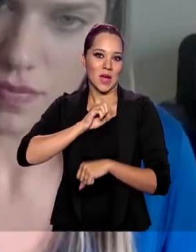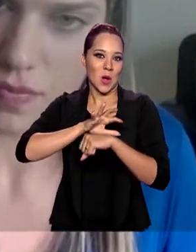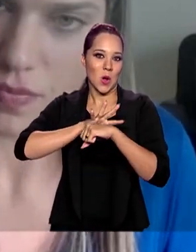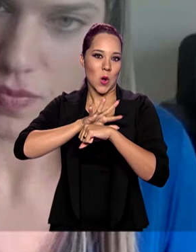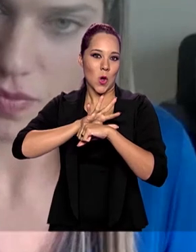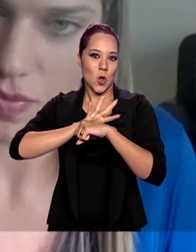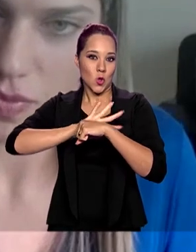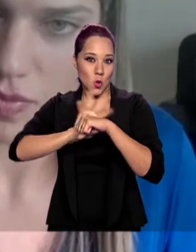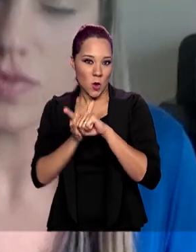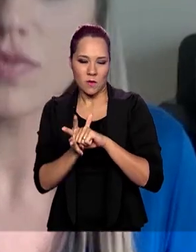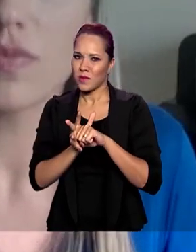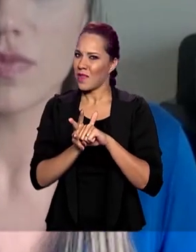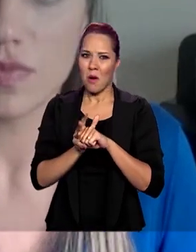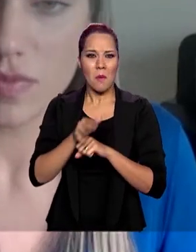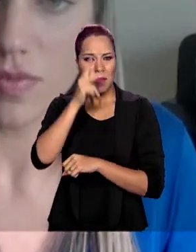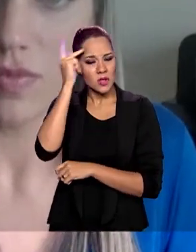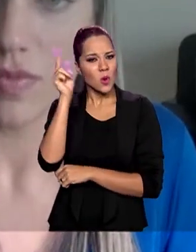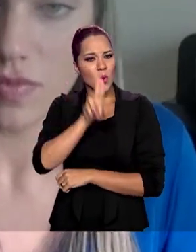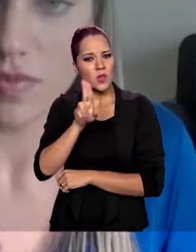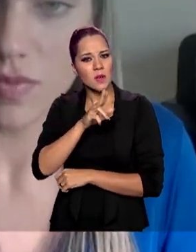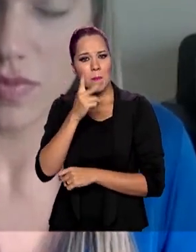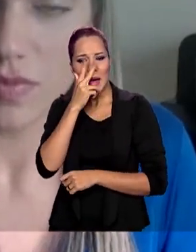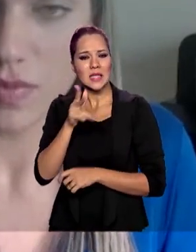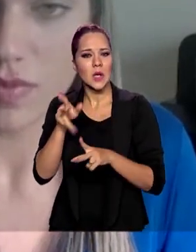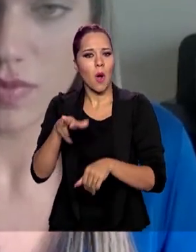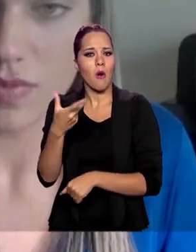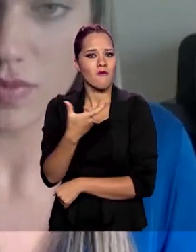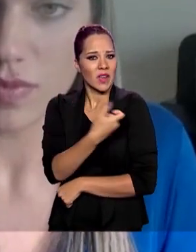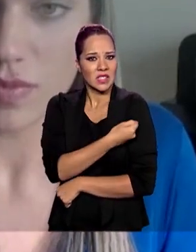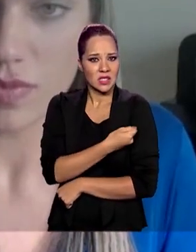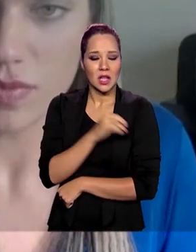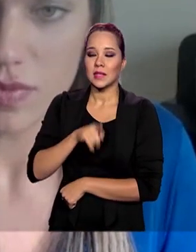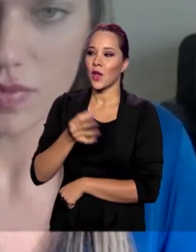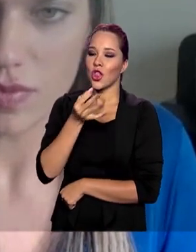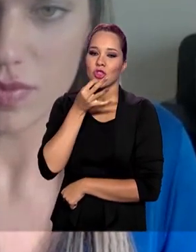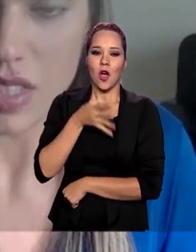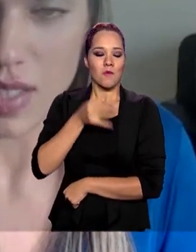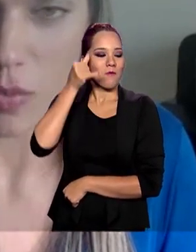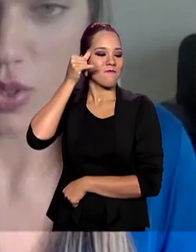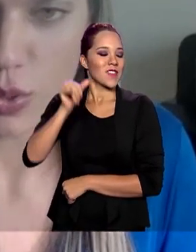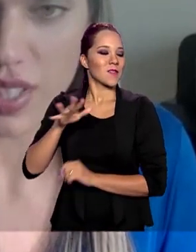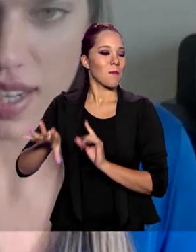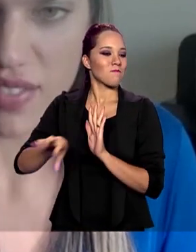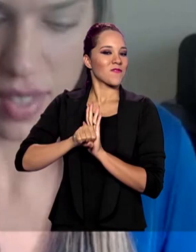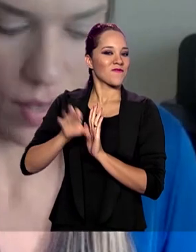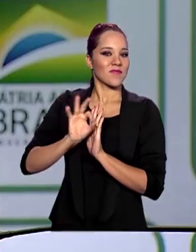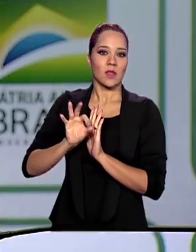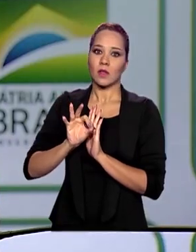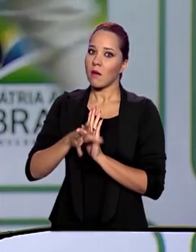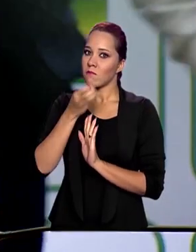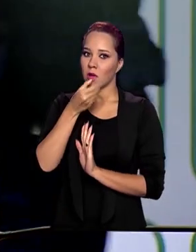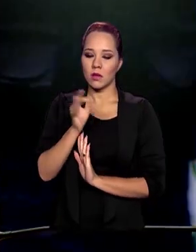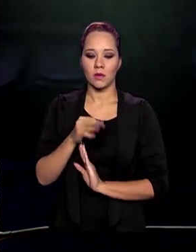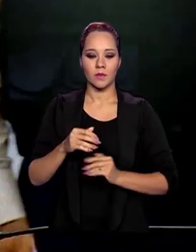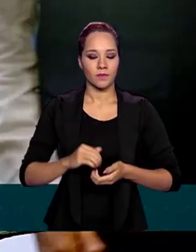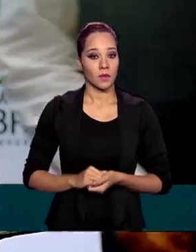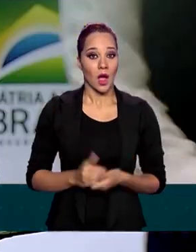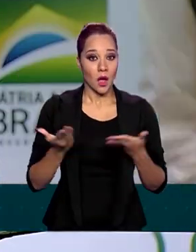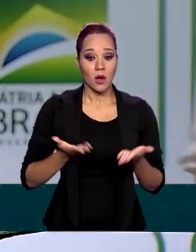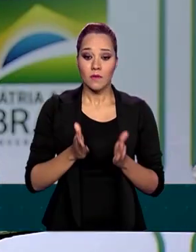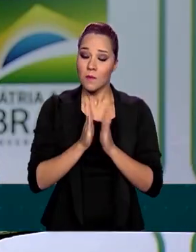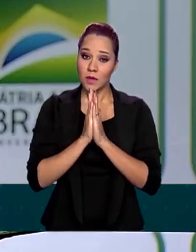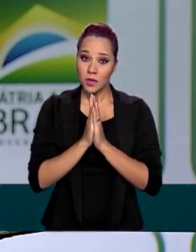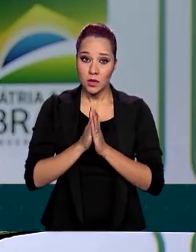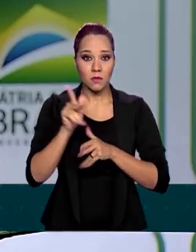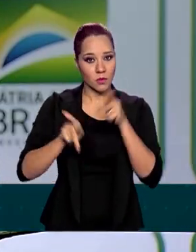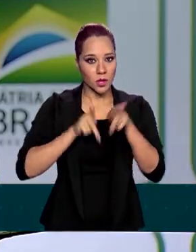como forma de vacina. Quer dizer, se eu tomo eu não vou ter. Não, isso não é legal. Eu quero fazer aqui um pedido à